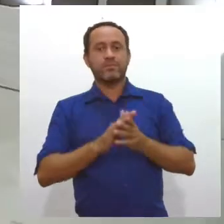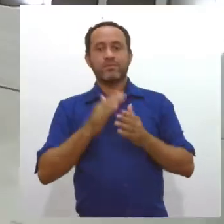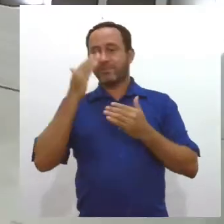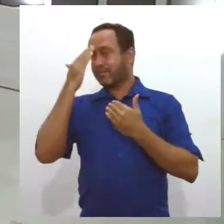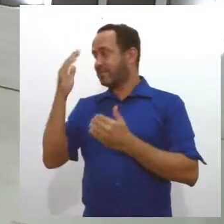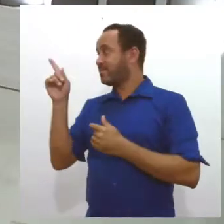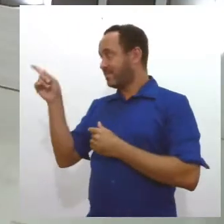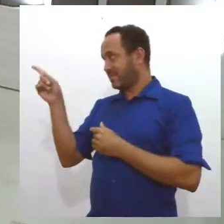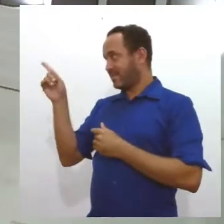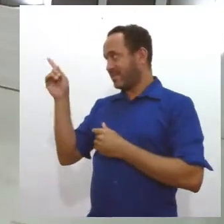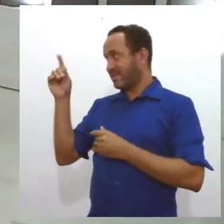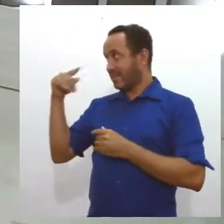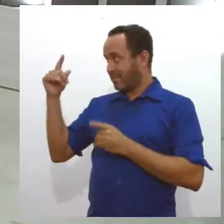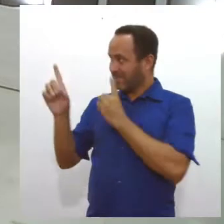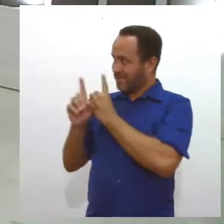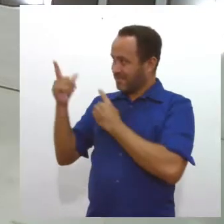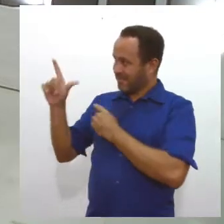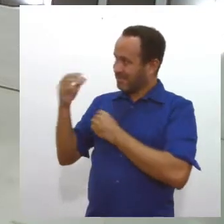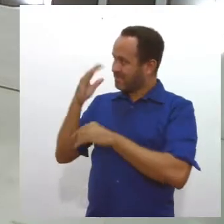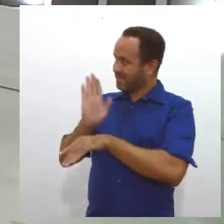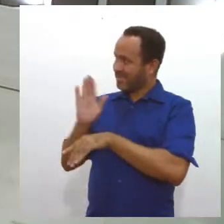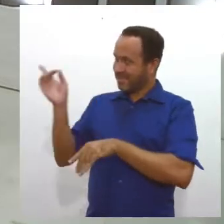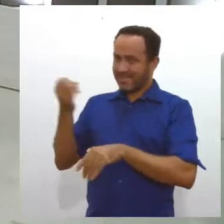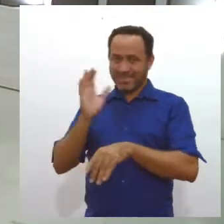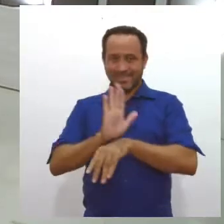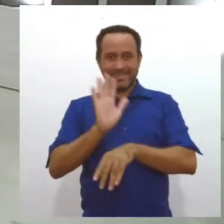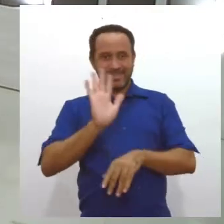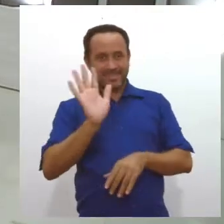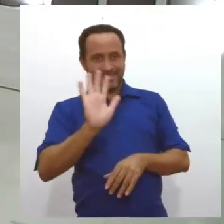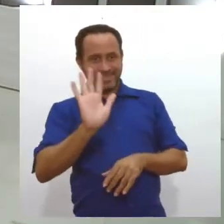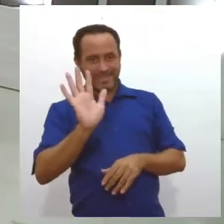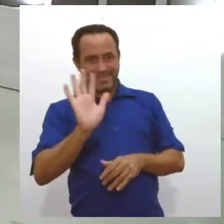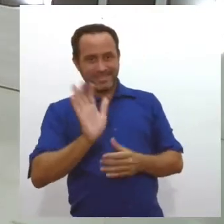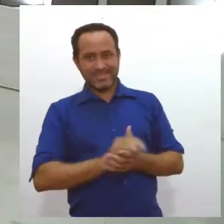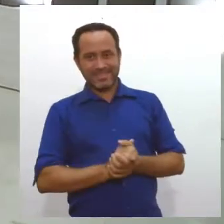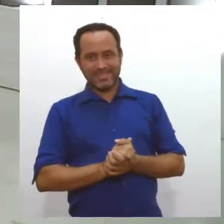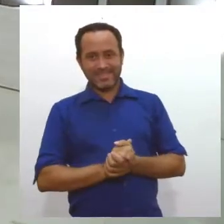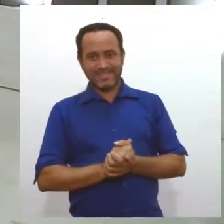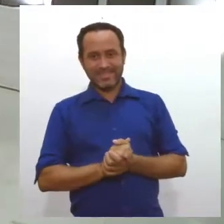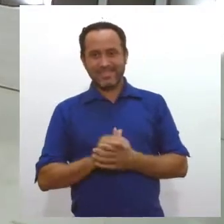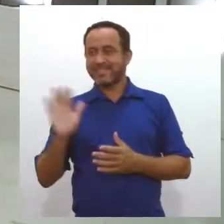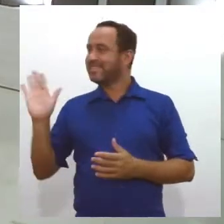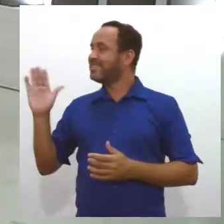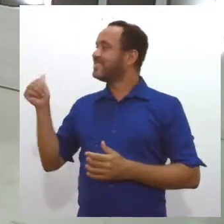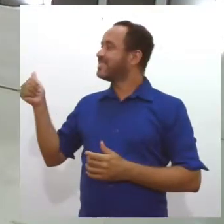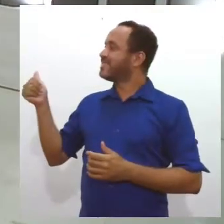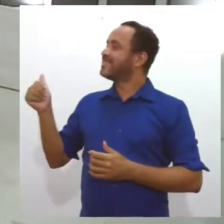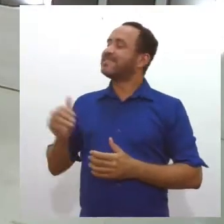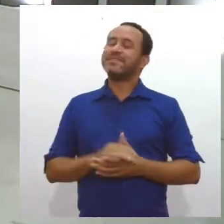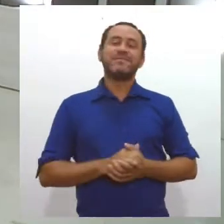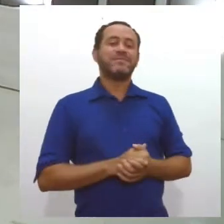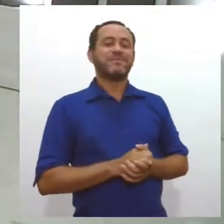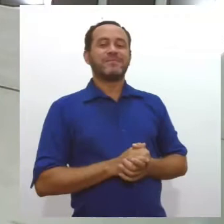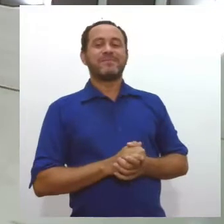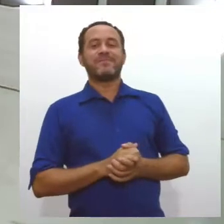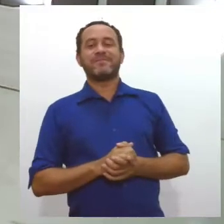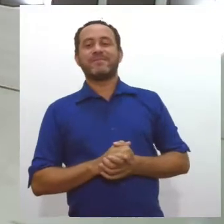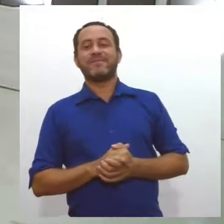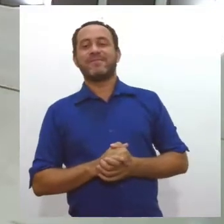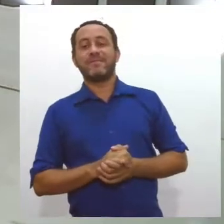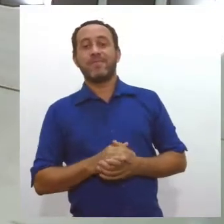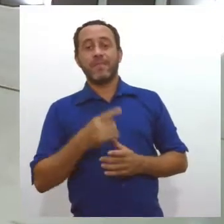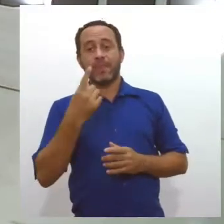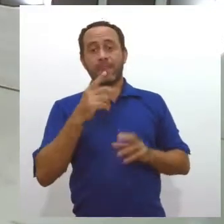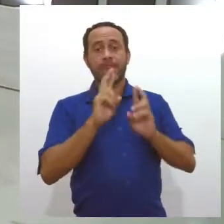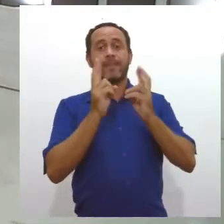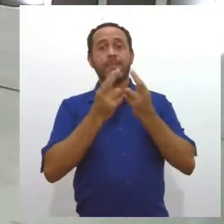Obrigada e até a próxima, Stephanie. Boa tarde para você. a próxima, Valquíria. Boa tarde também a todos. Tchau, tchau. Tchau, tchau. E olha, na